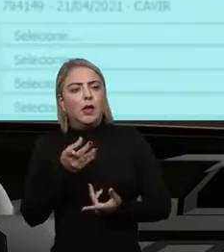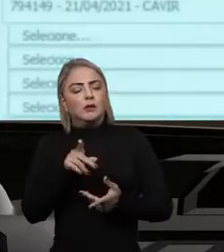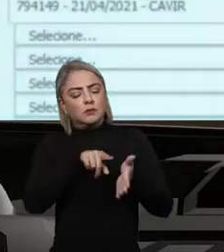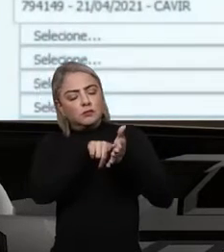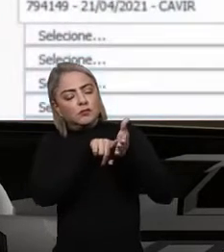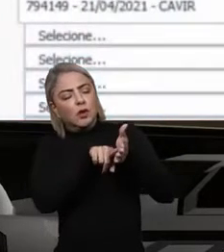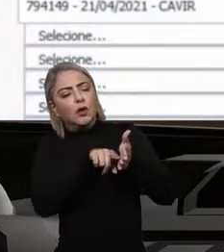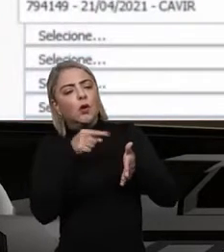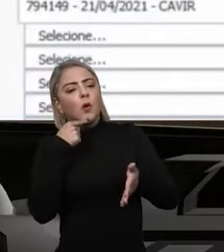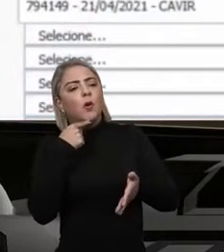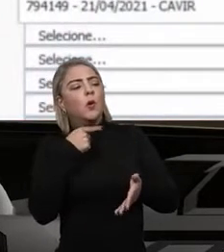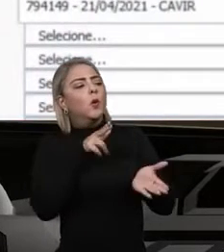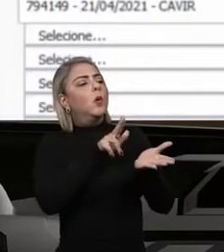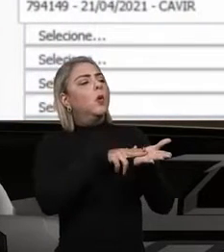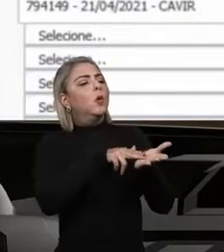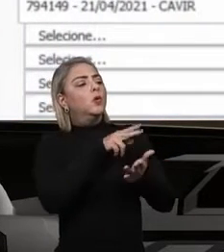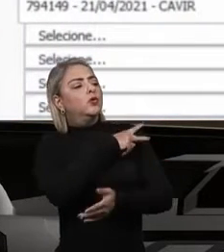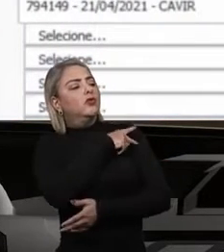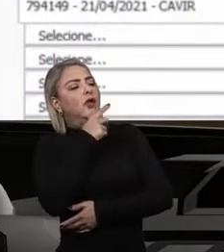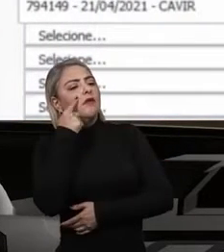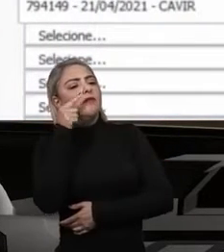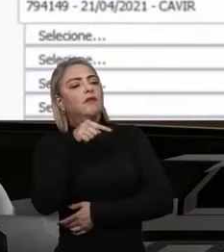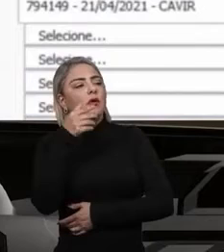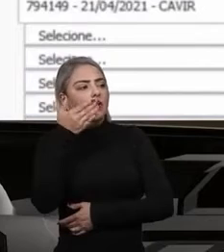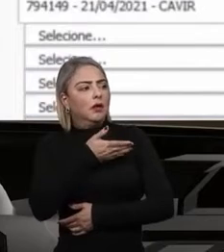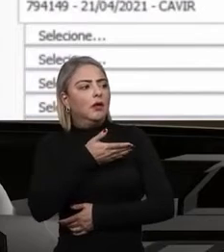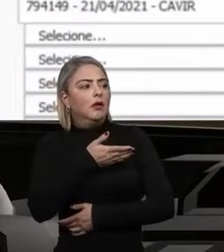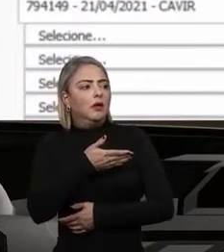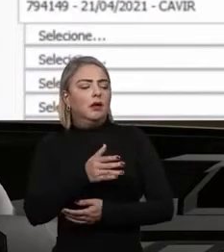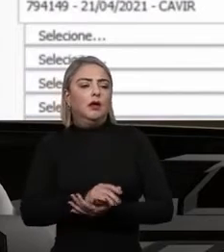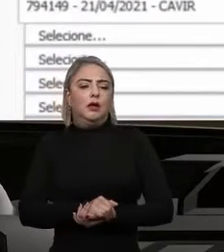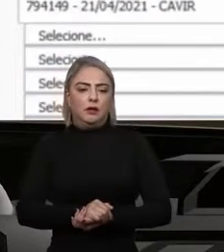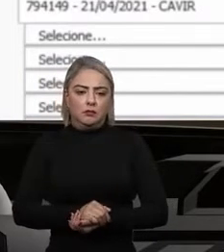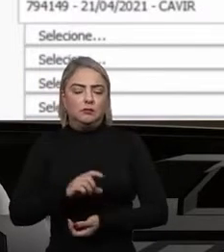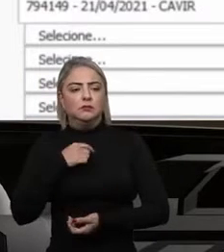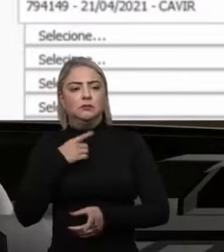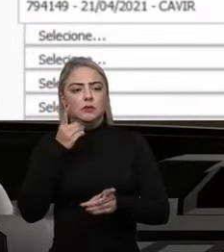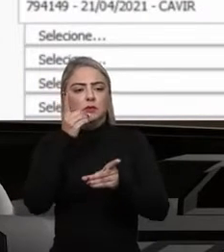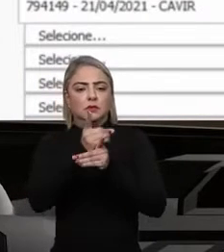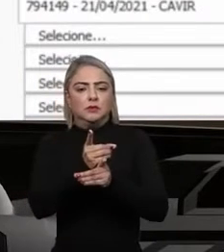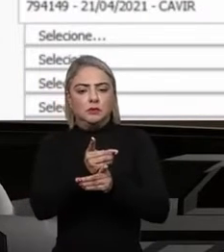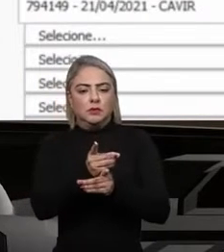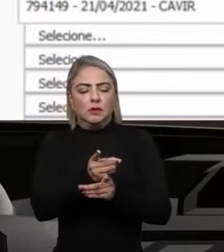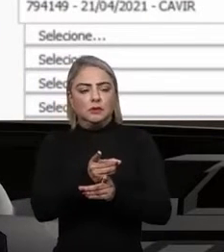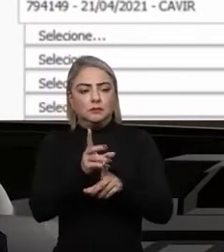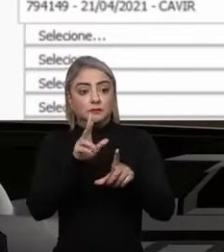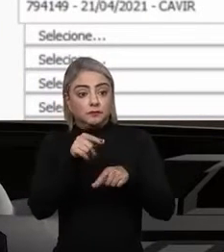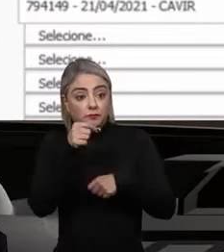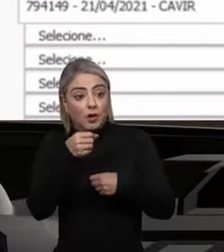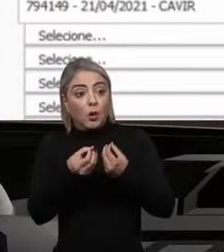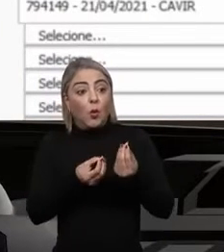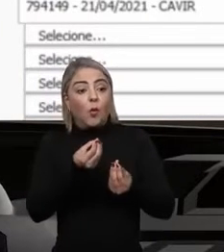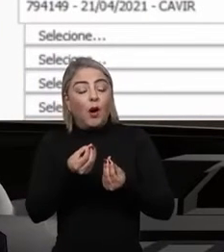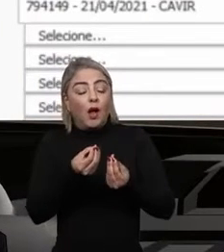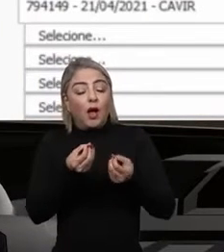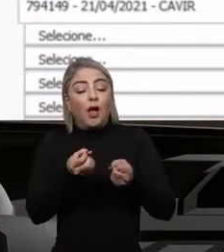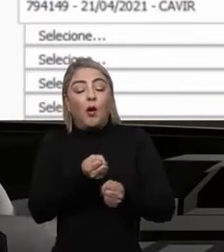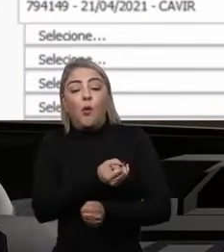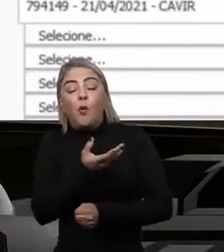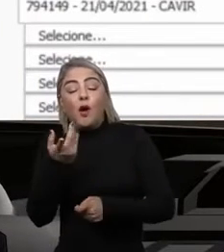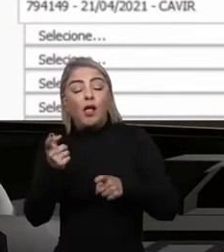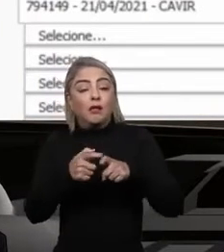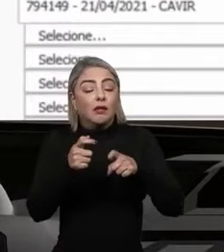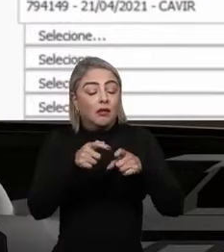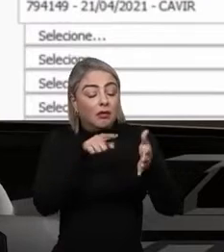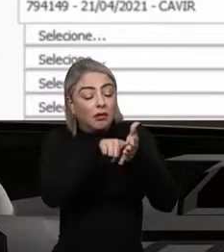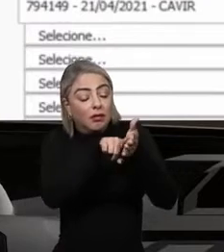leito consegue verificar. Por exemplo, aqui, como diagnósticos laboratoriais, quais são os exames que foram solicitados para